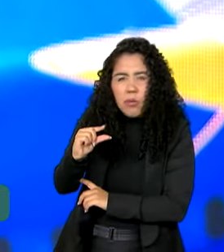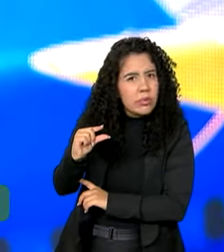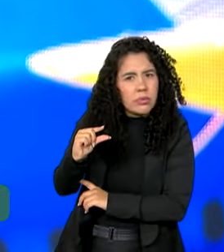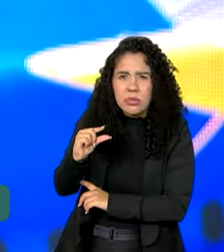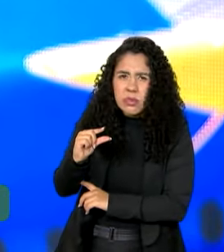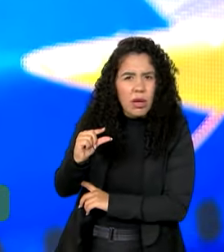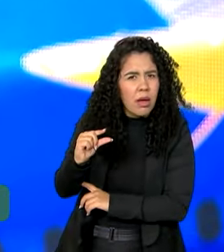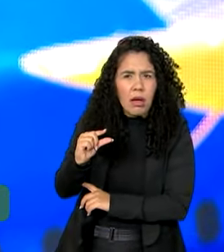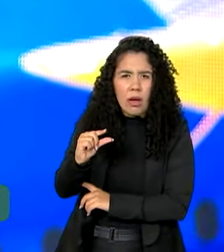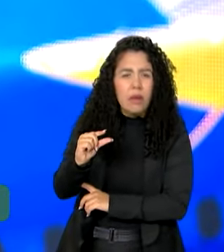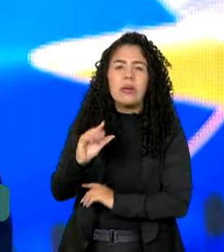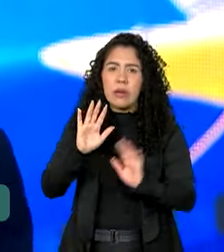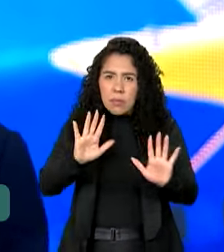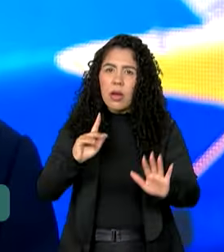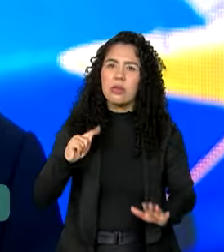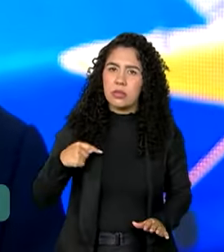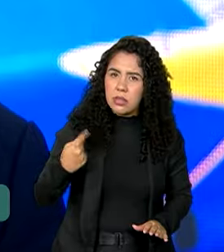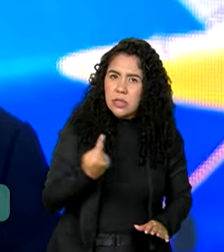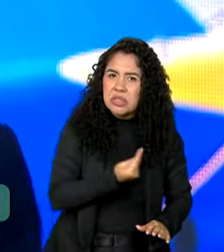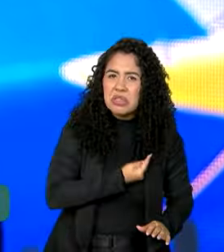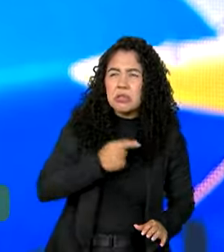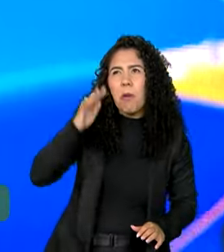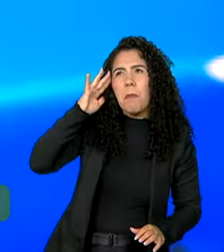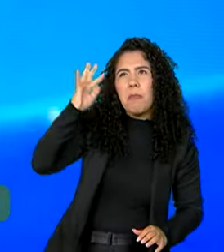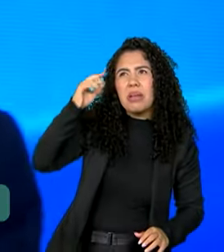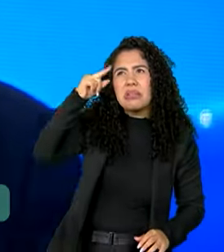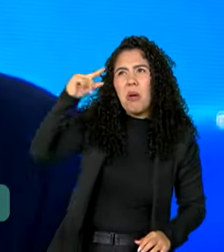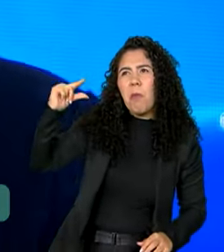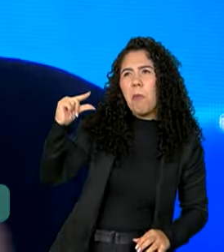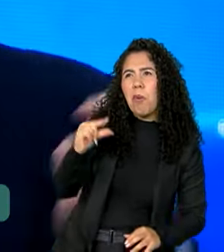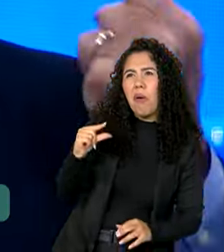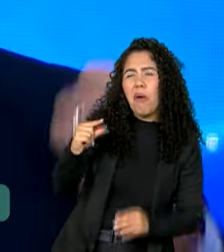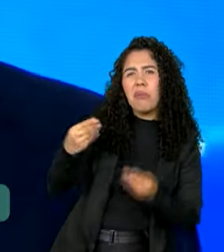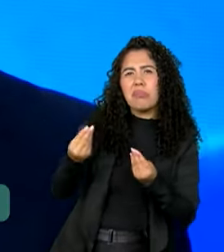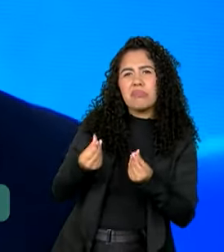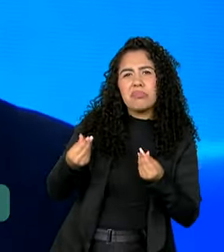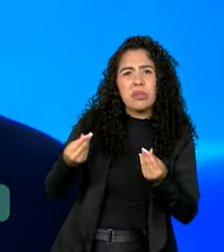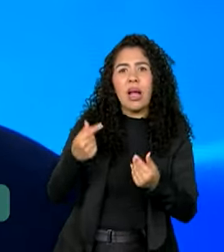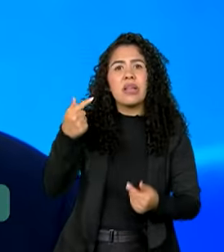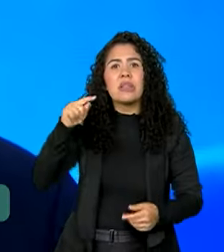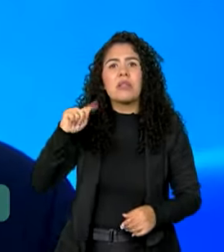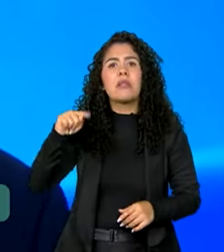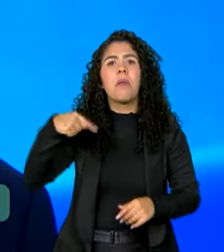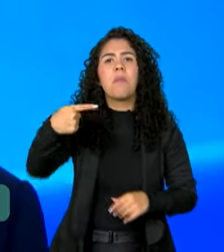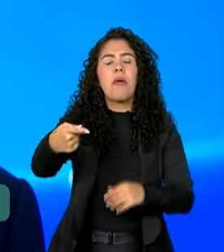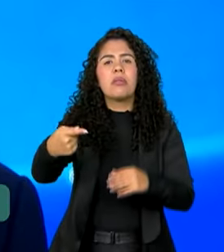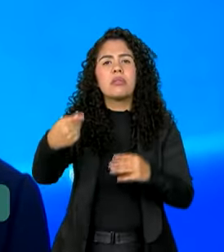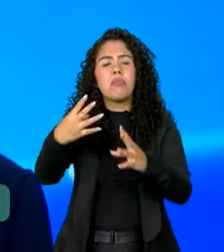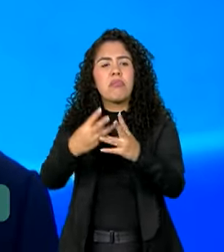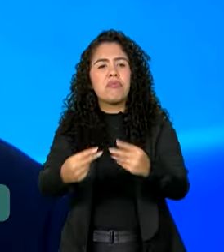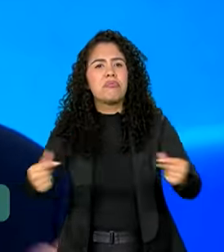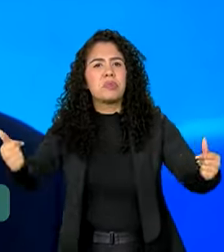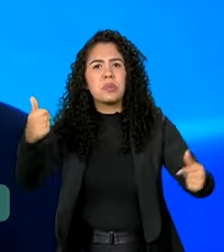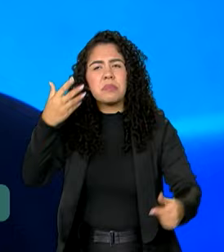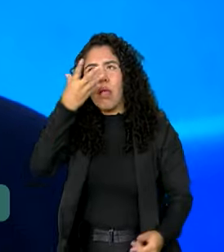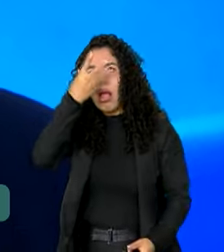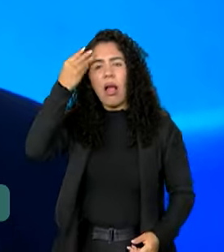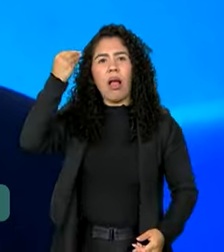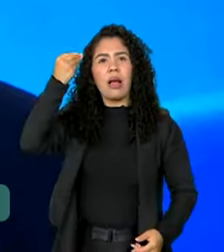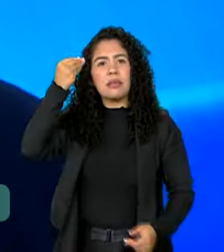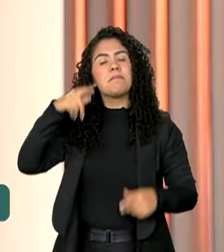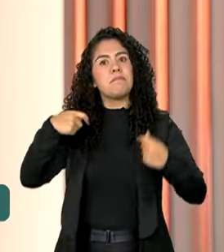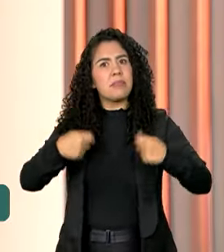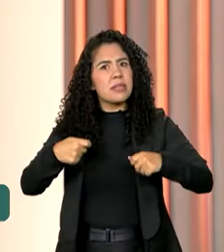pequeno. Se a gente sonha pequeno, eu disse hoje à tarde, a gente nem lembra do sonho quando a gente levanta. É preciso